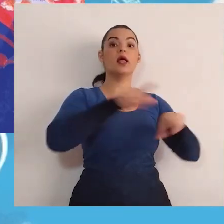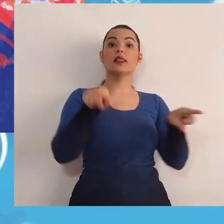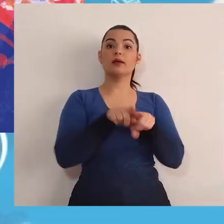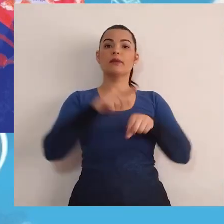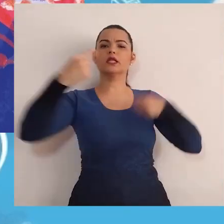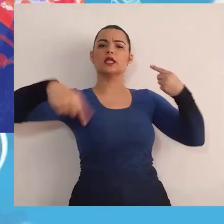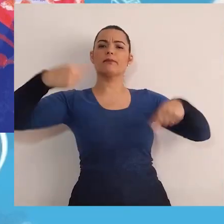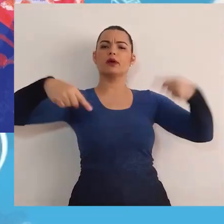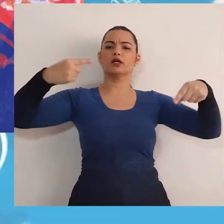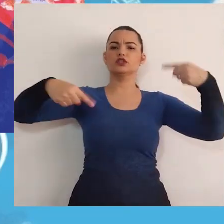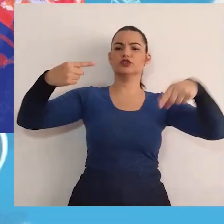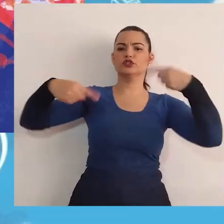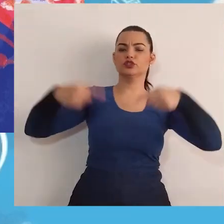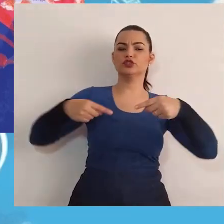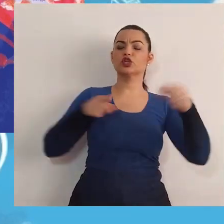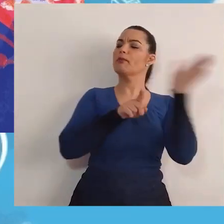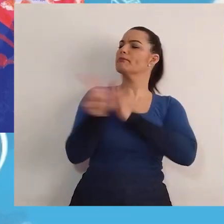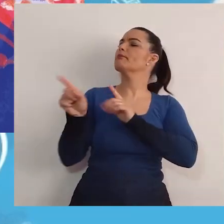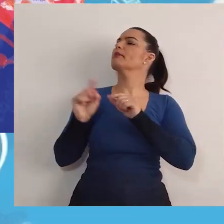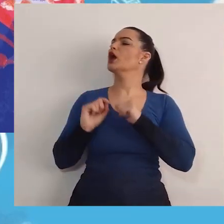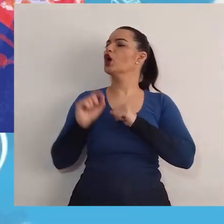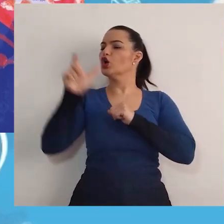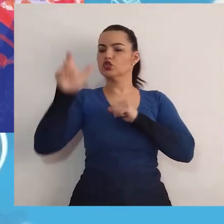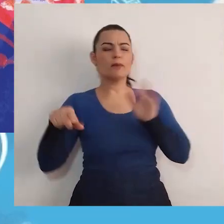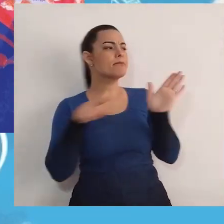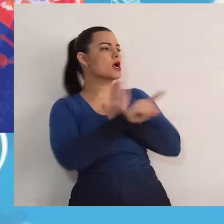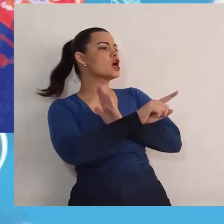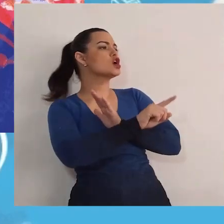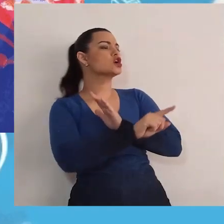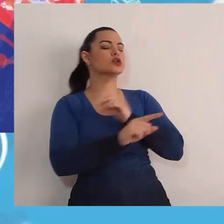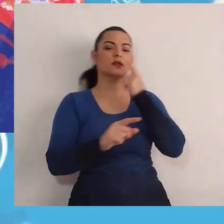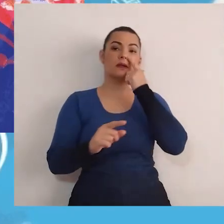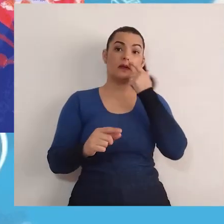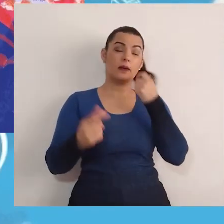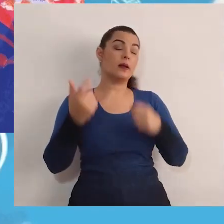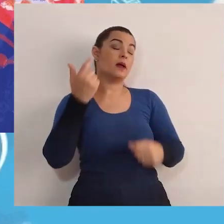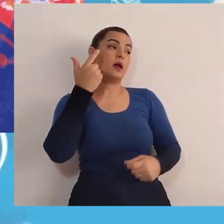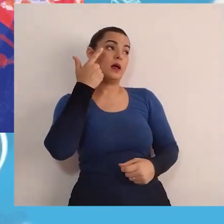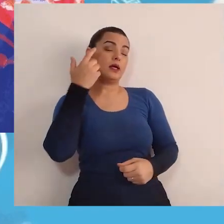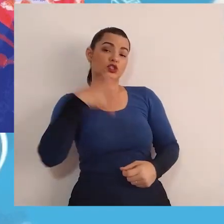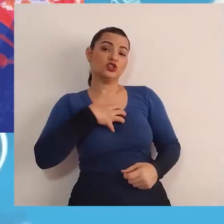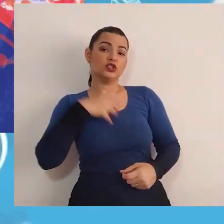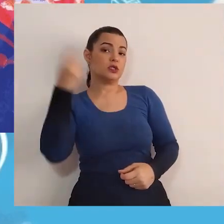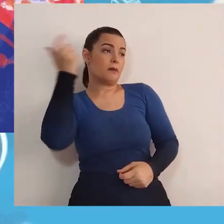eles faziam perguntas uns para os outros e mostravam seu ponto de vista.